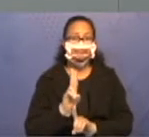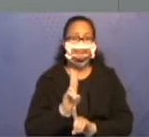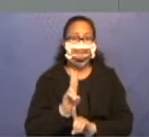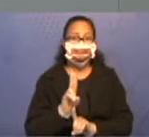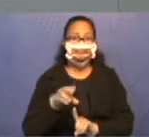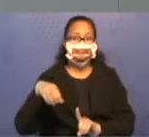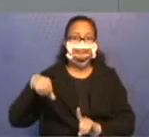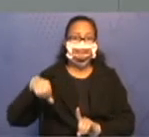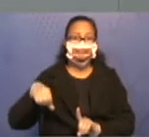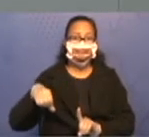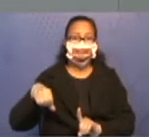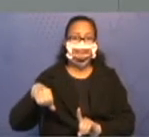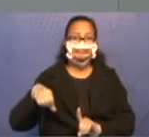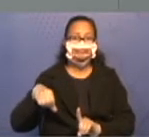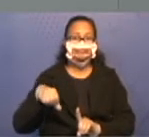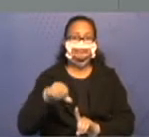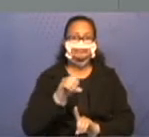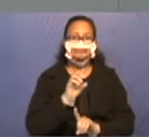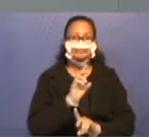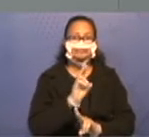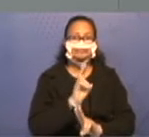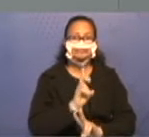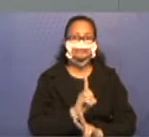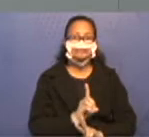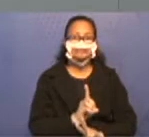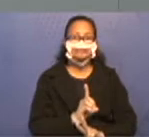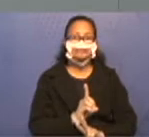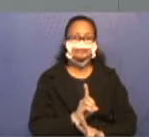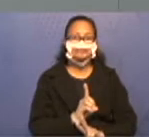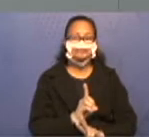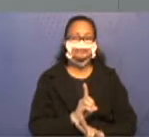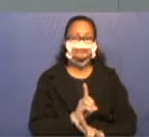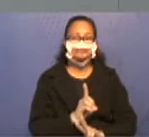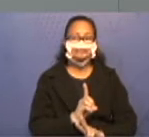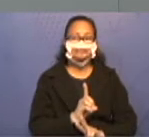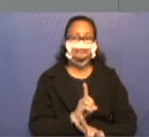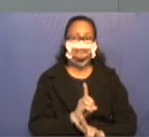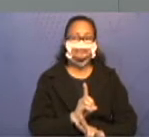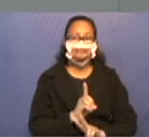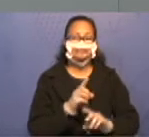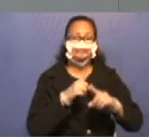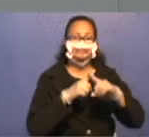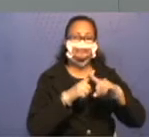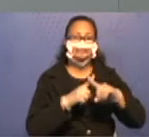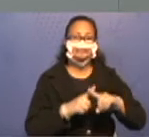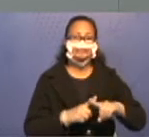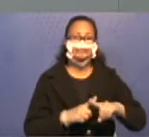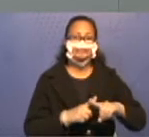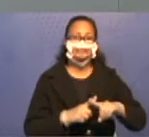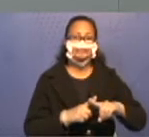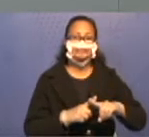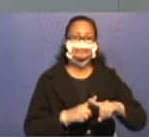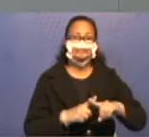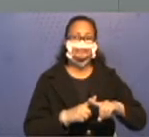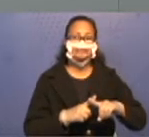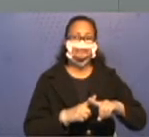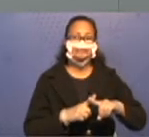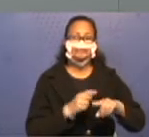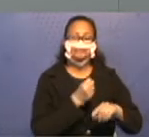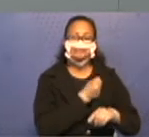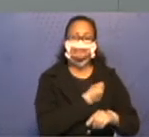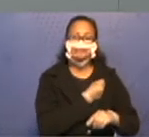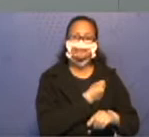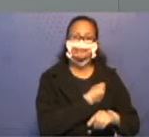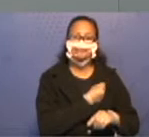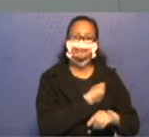9 ficará em verde na dezena. Perceba que quando é multiplicação, o algarismo